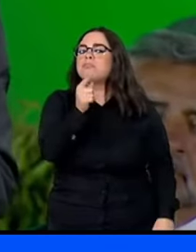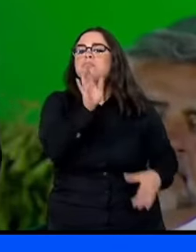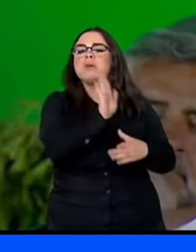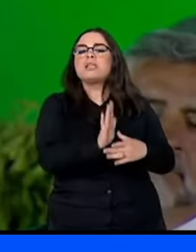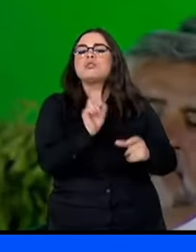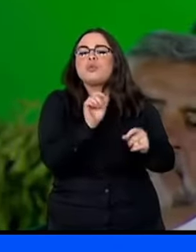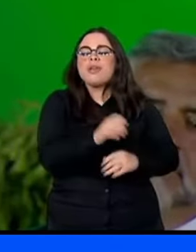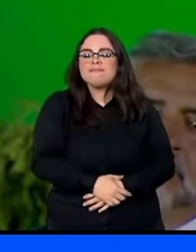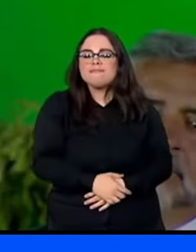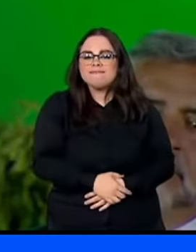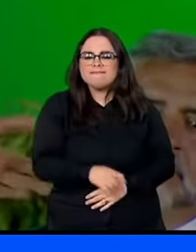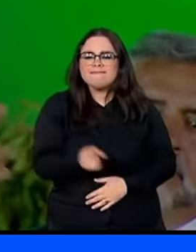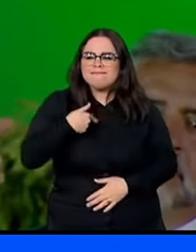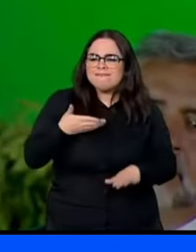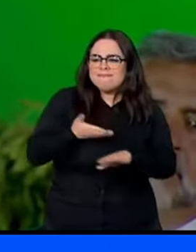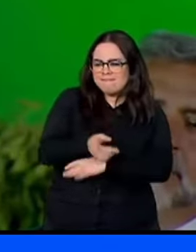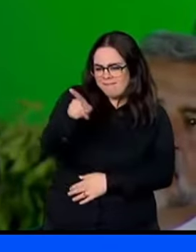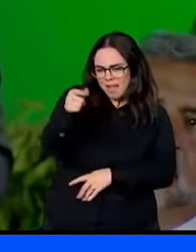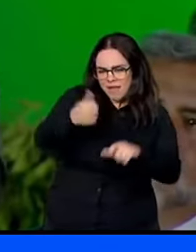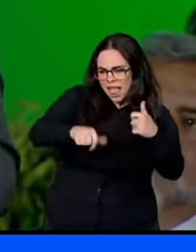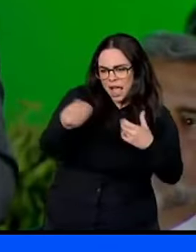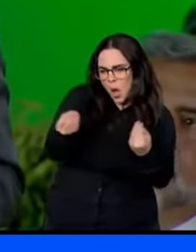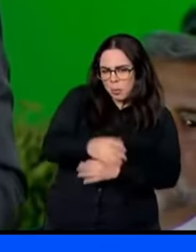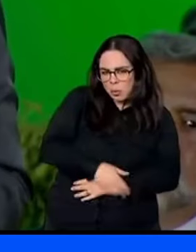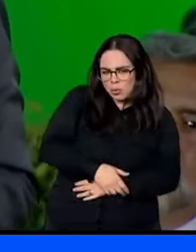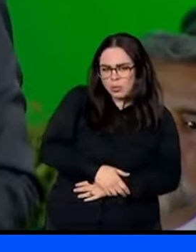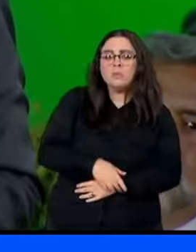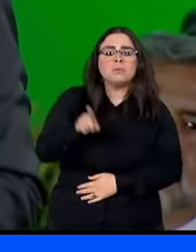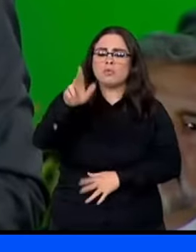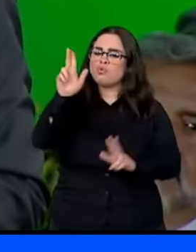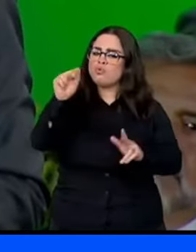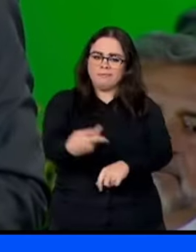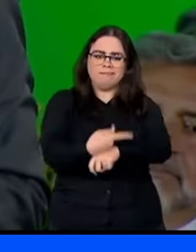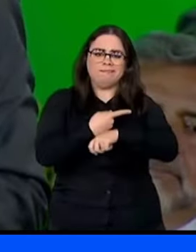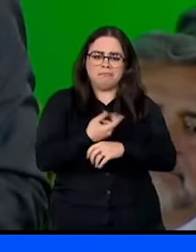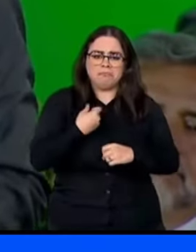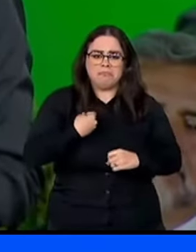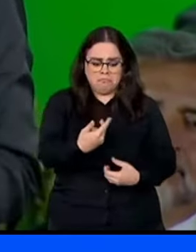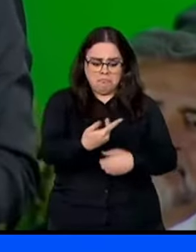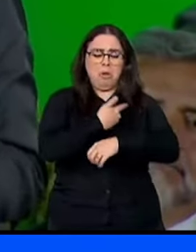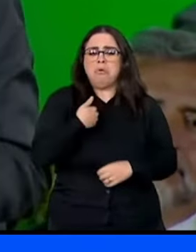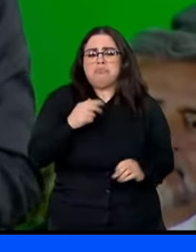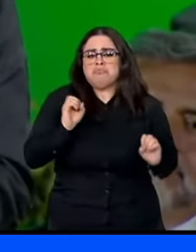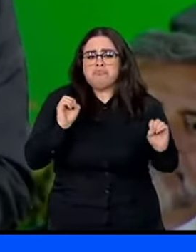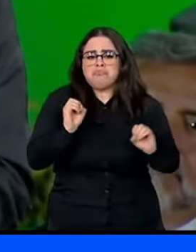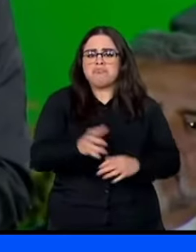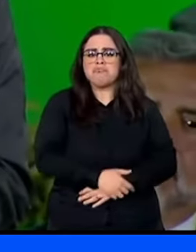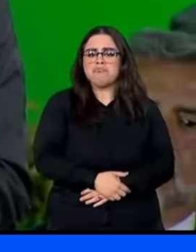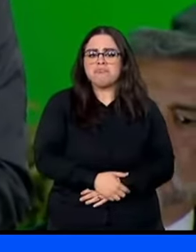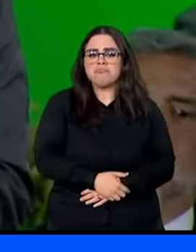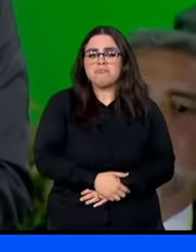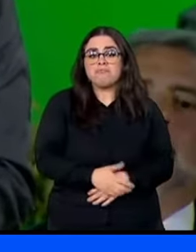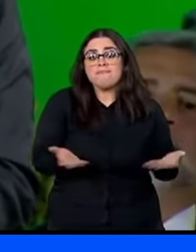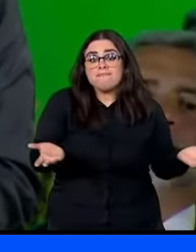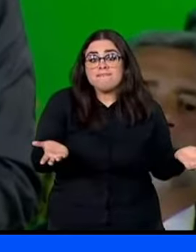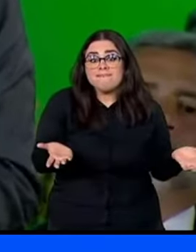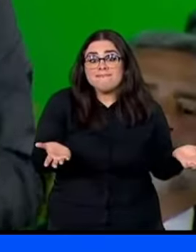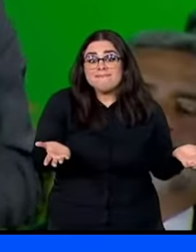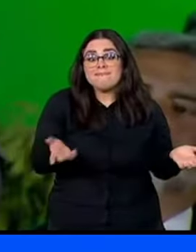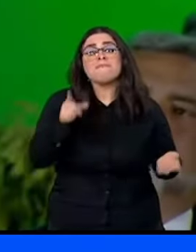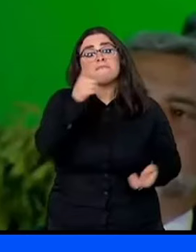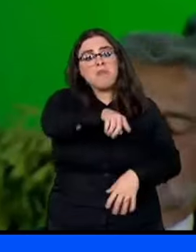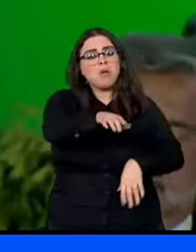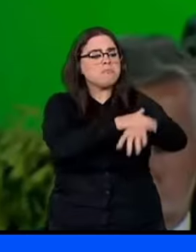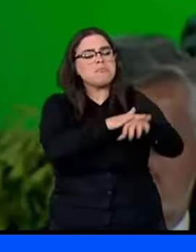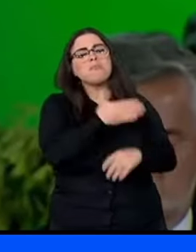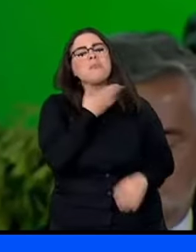Com quem que vocês conversam para avaliar Porque ninguém nunca me procurou Nunca ninguém me procurou Vocês